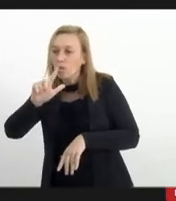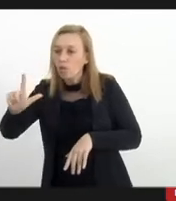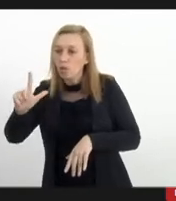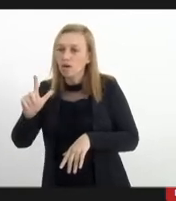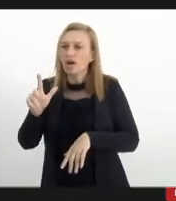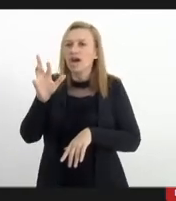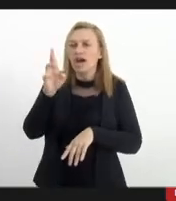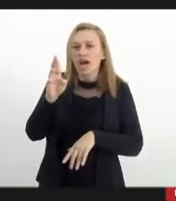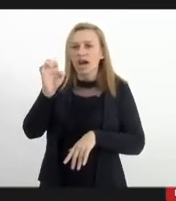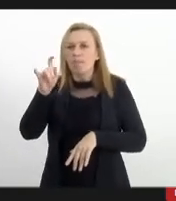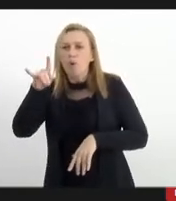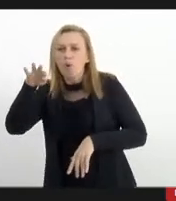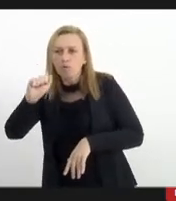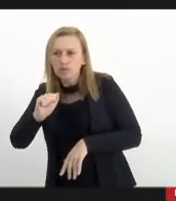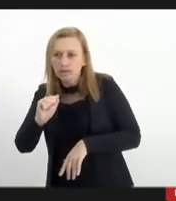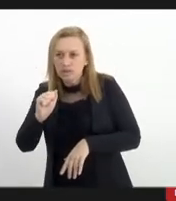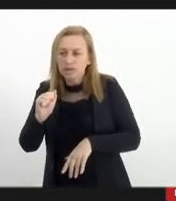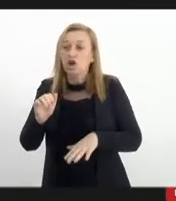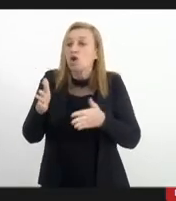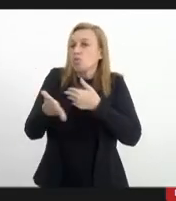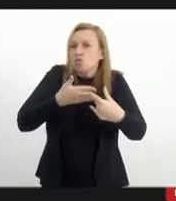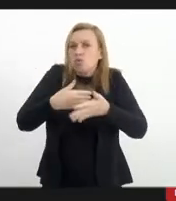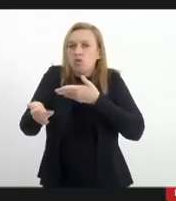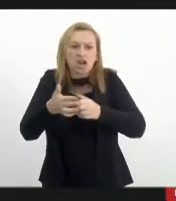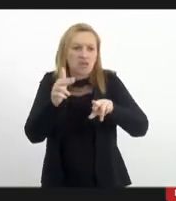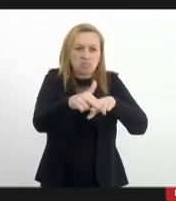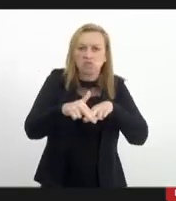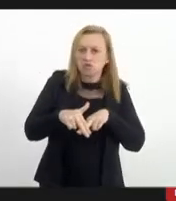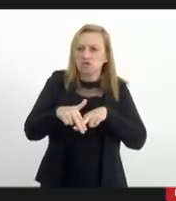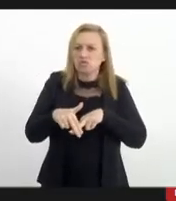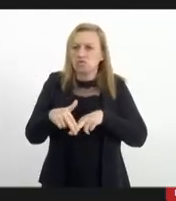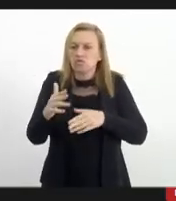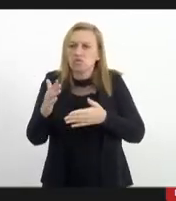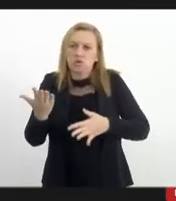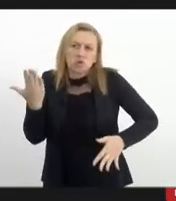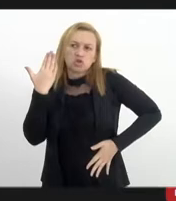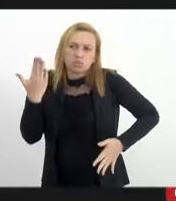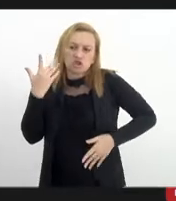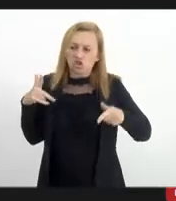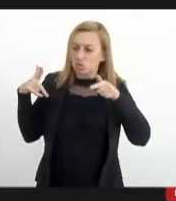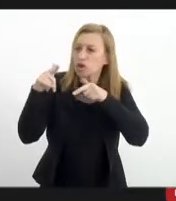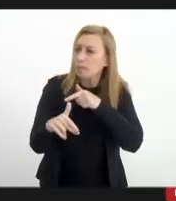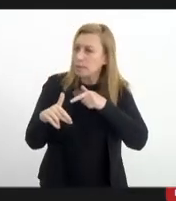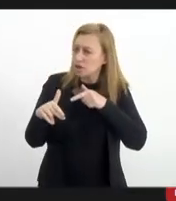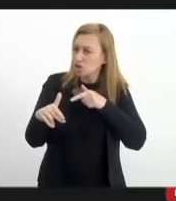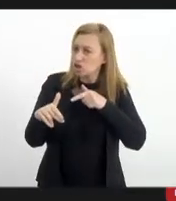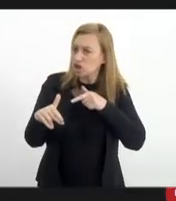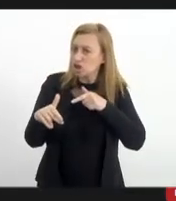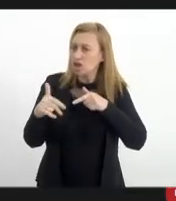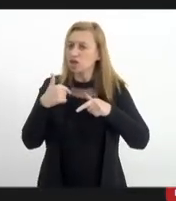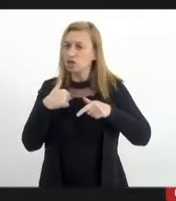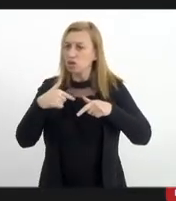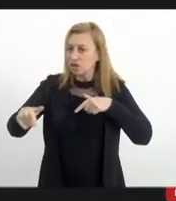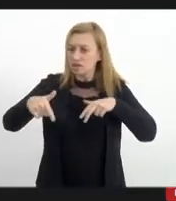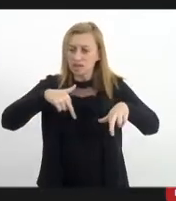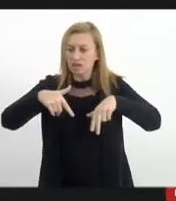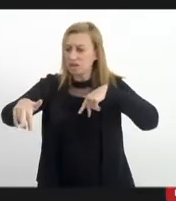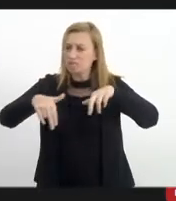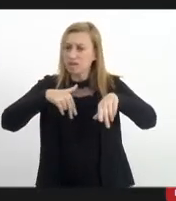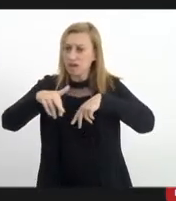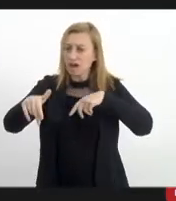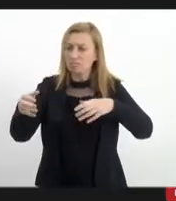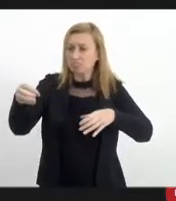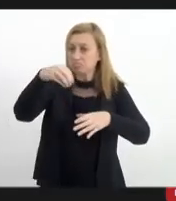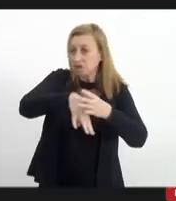-versa. E por qualquer razão que seja, determinados criminosos resolveram impedir que a gente transite de um lado para o outro da cidade.